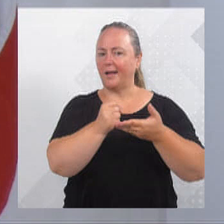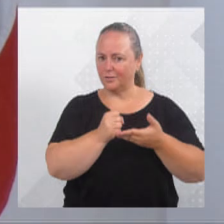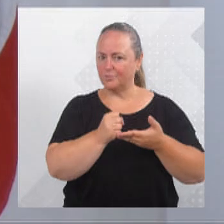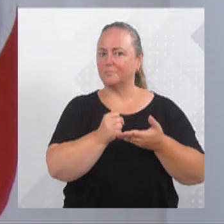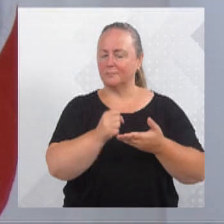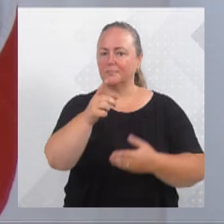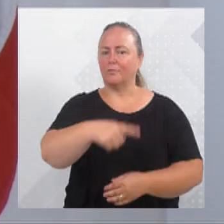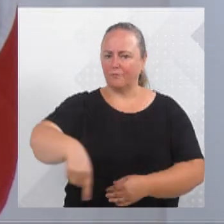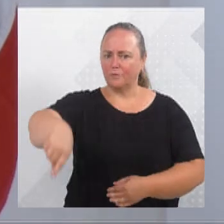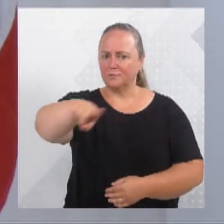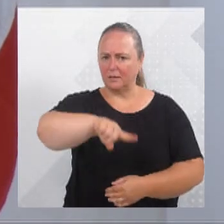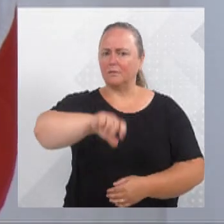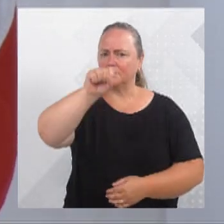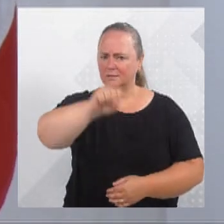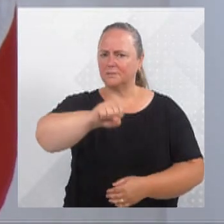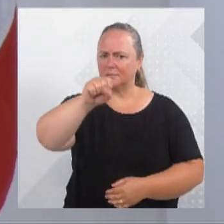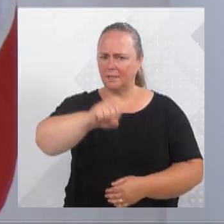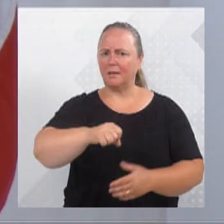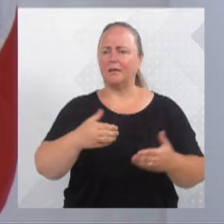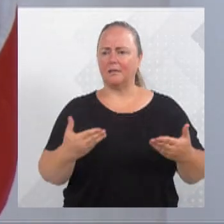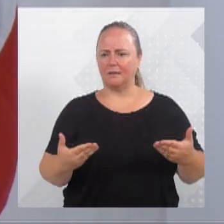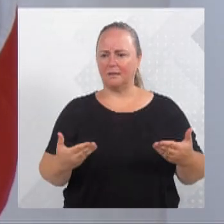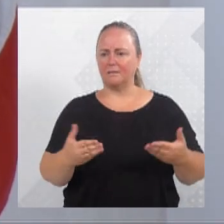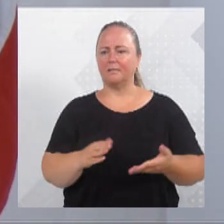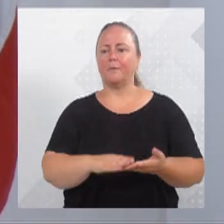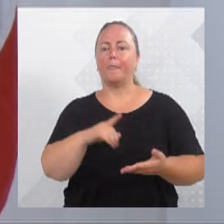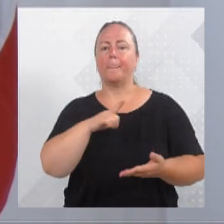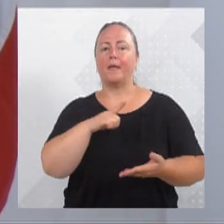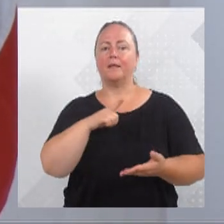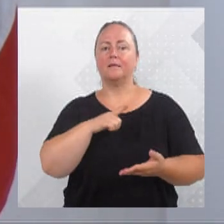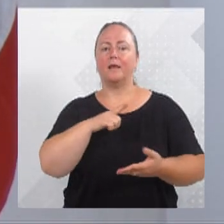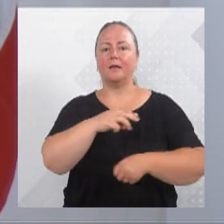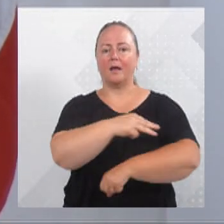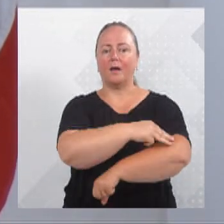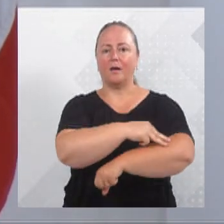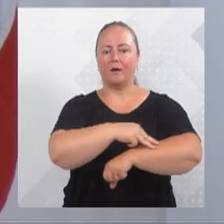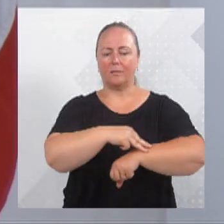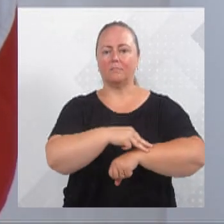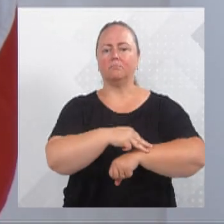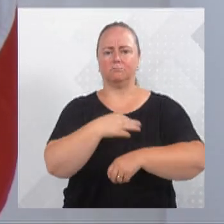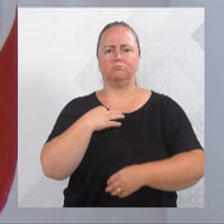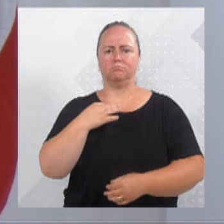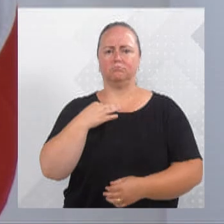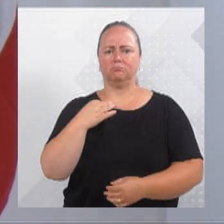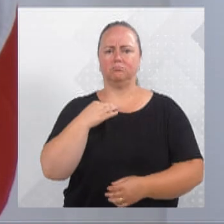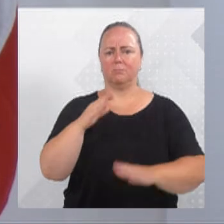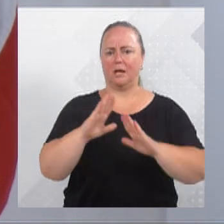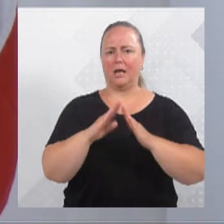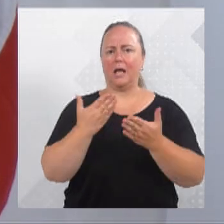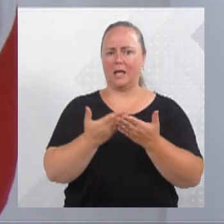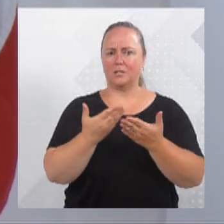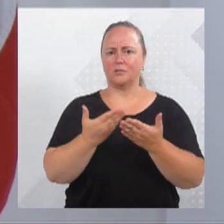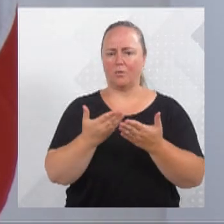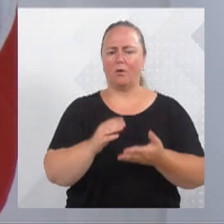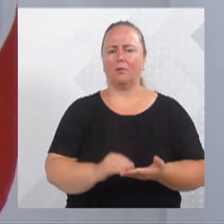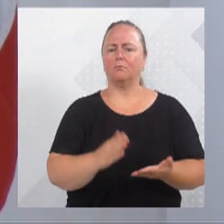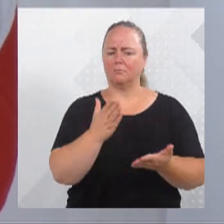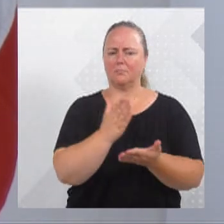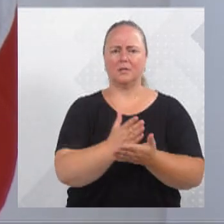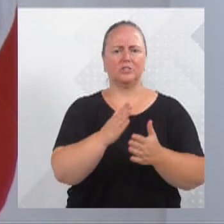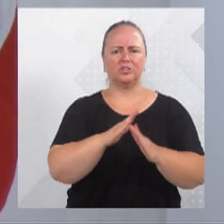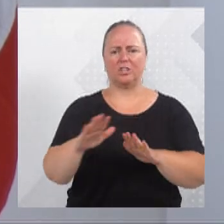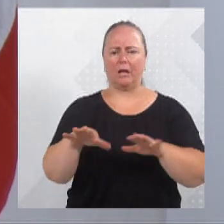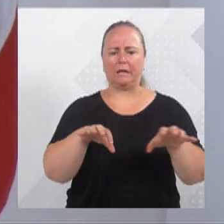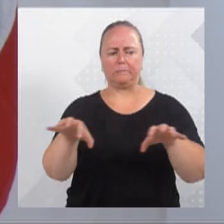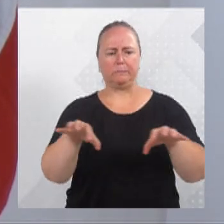vocês, faço questão de dizer, colocando uniforme para toda a rede pública da cidade de Blumenau, acabando com a separação e a